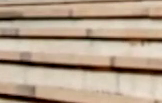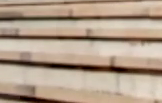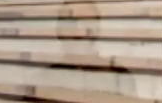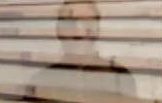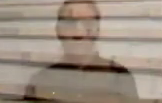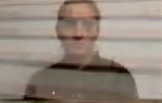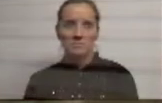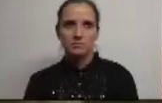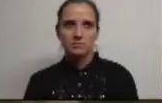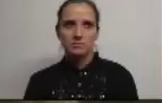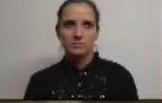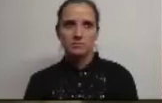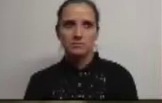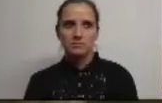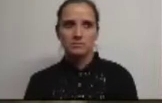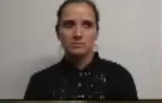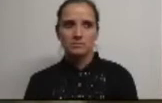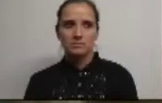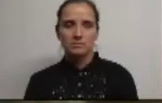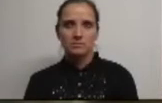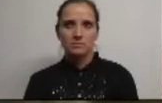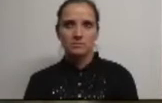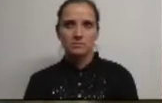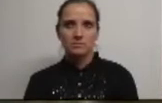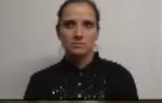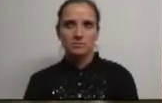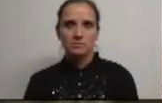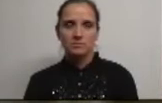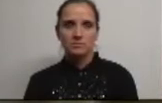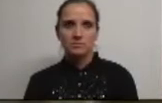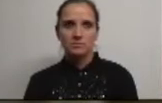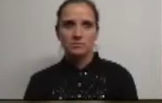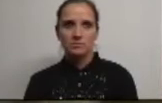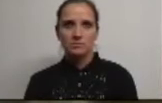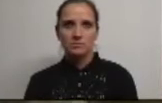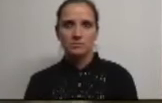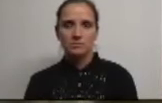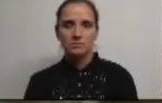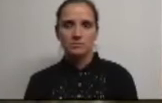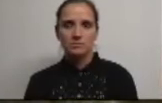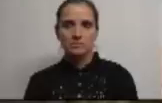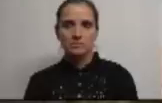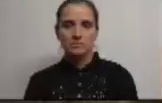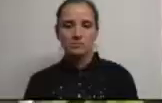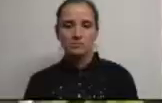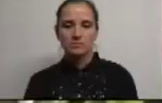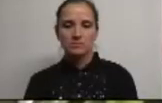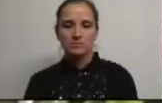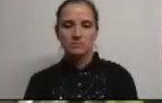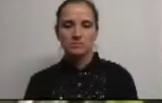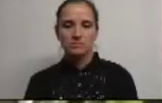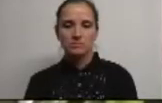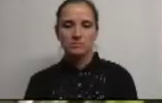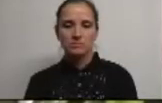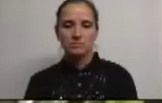muitas vezes a complexidade dos assuntos e o calor da discussão às vezes levam a arrastar das sessões, se não